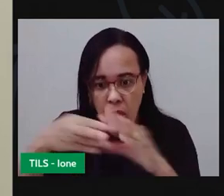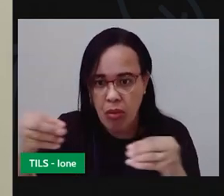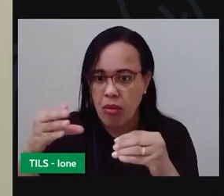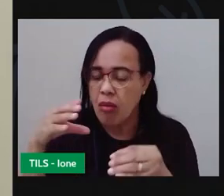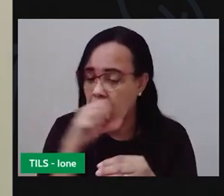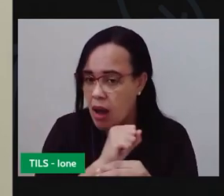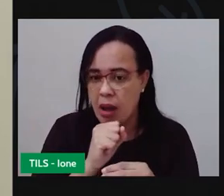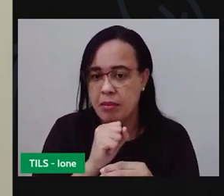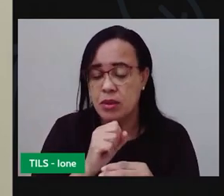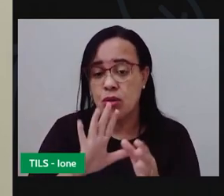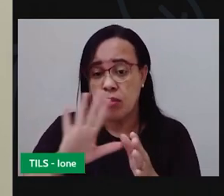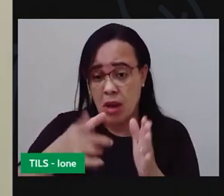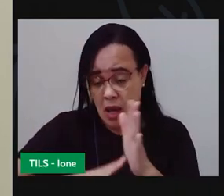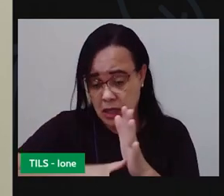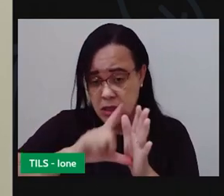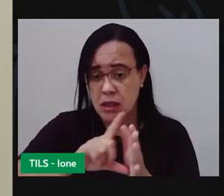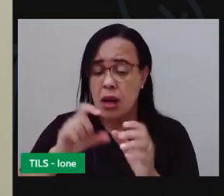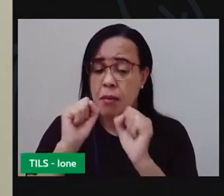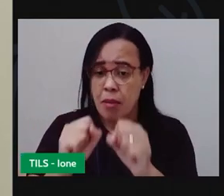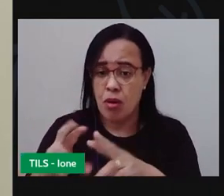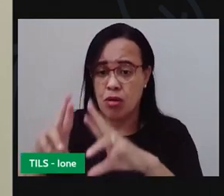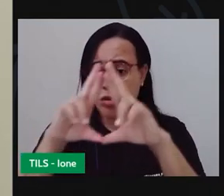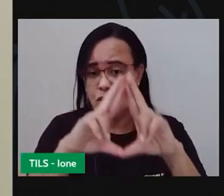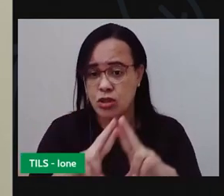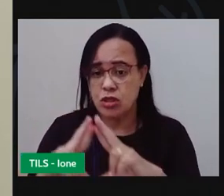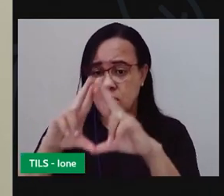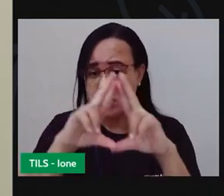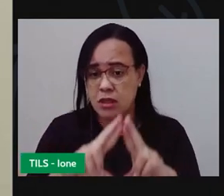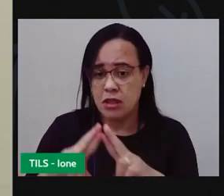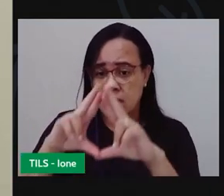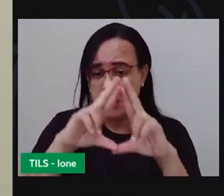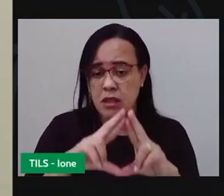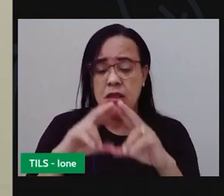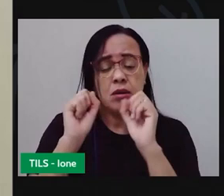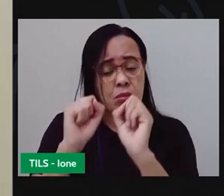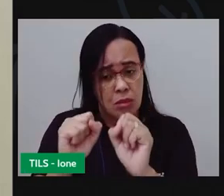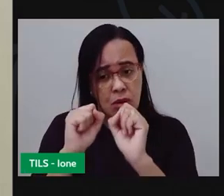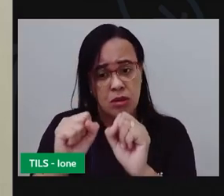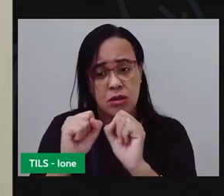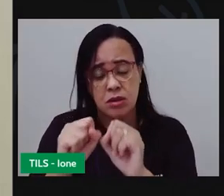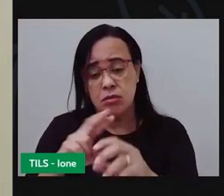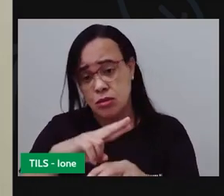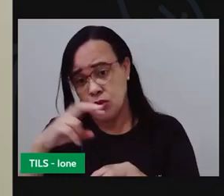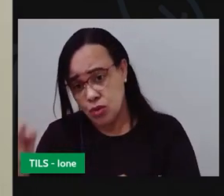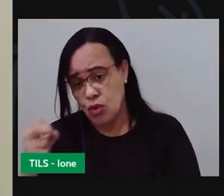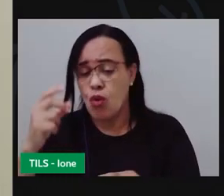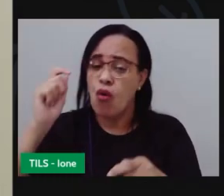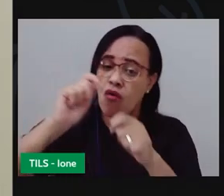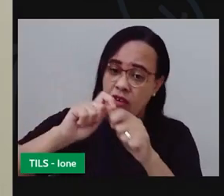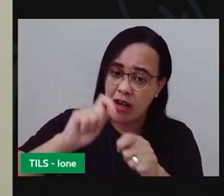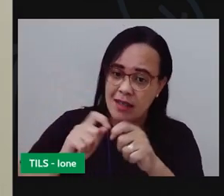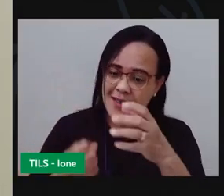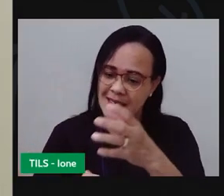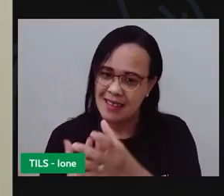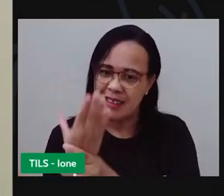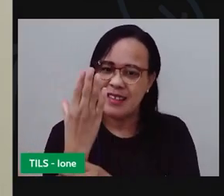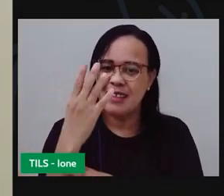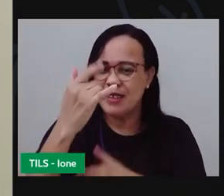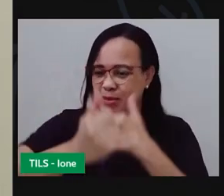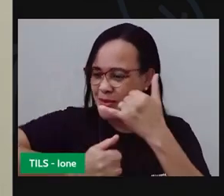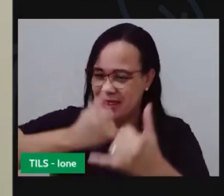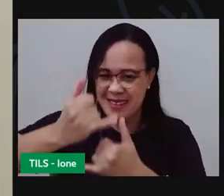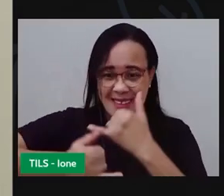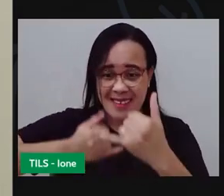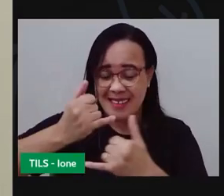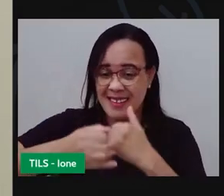reaproveitado e uma das estratégias é produzir brinquedos com garrafa pet por exemplo